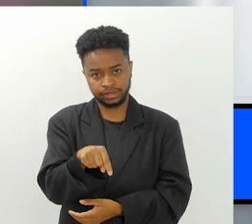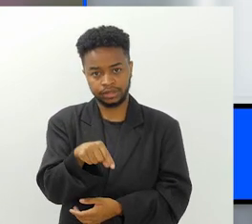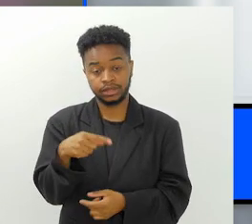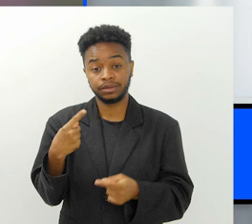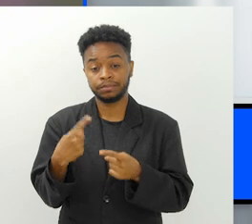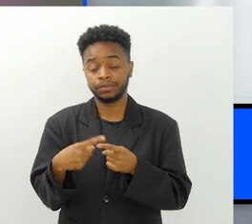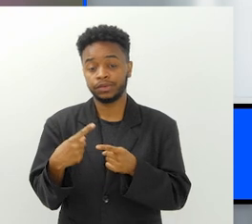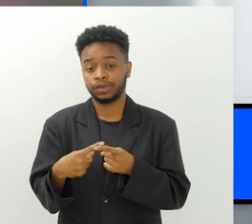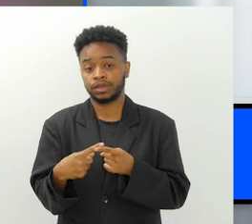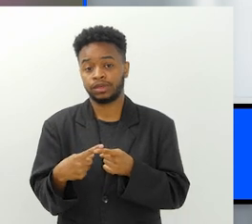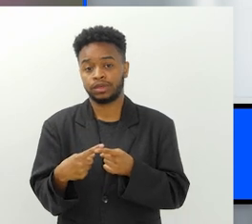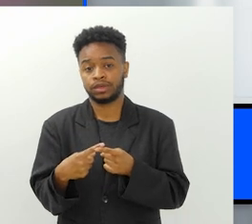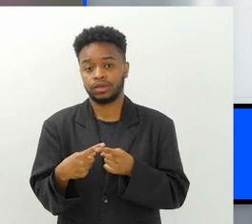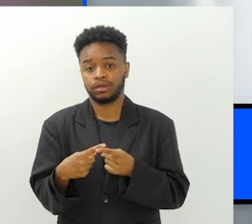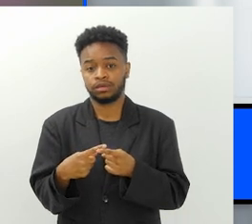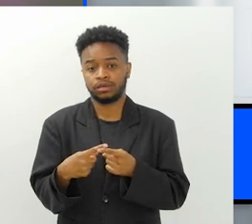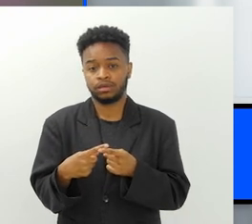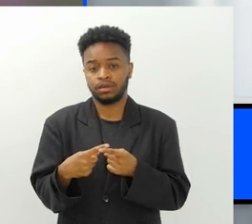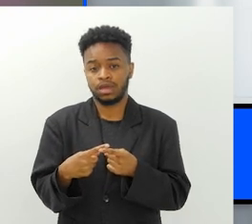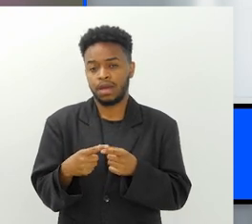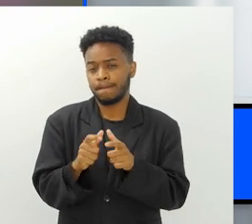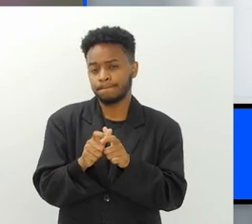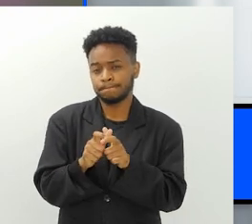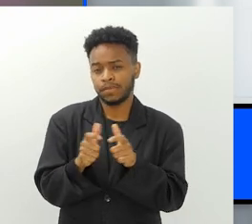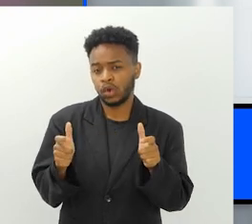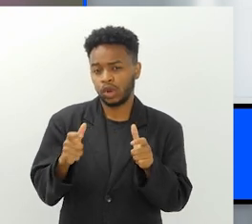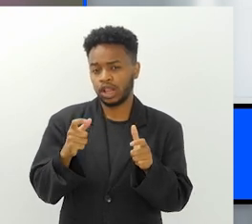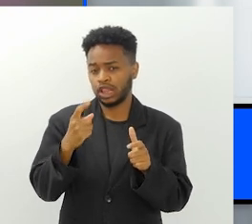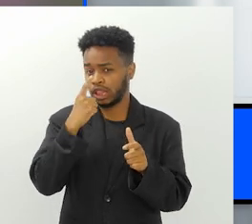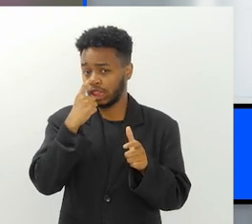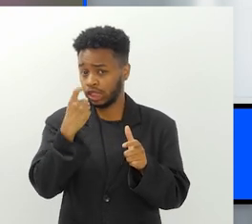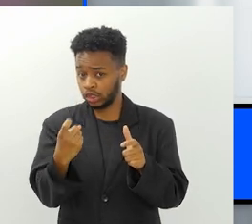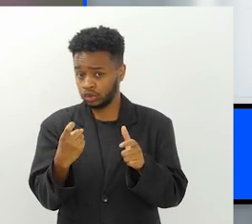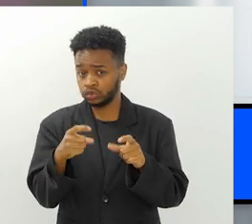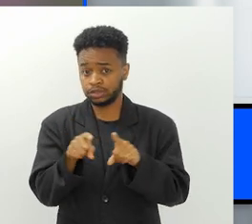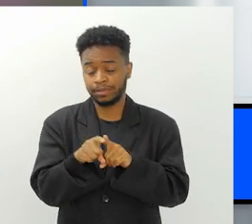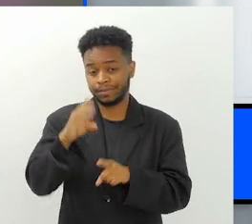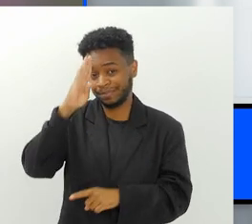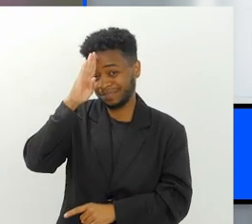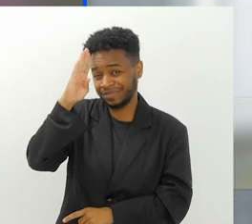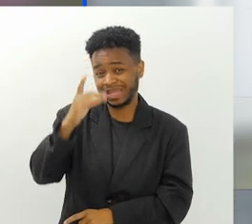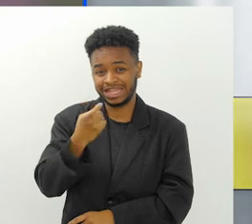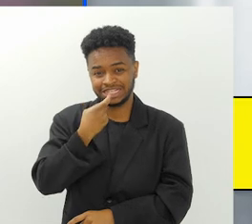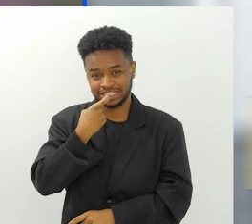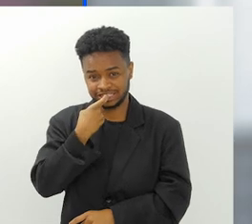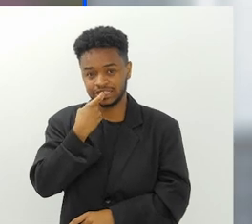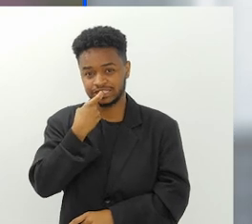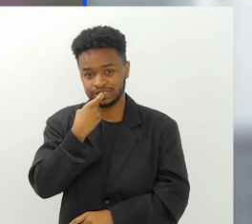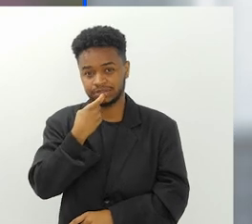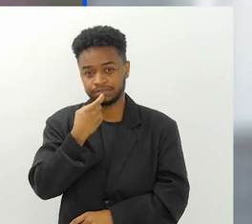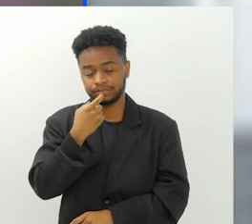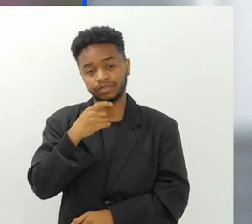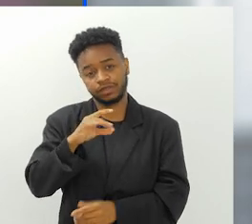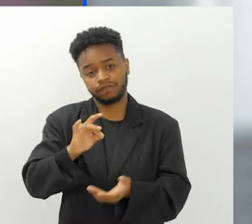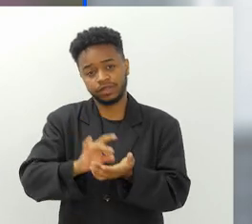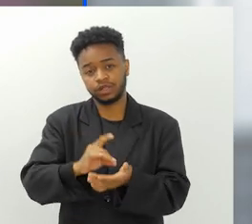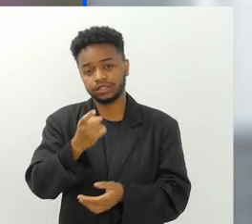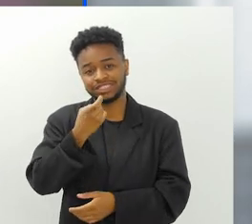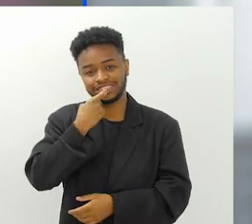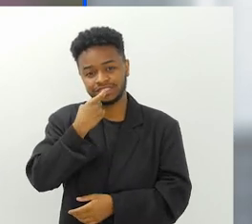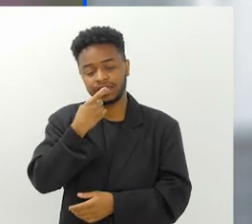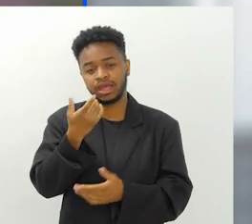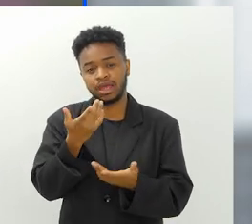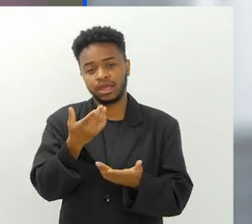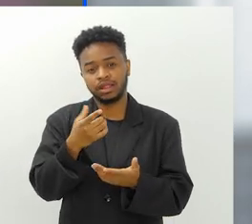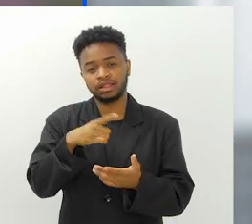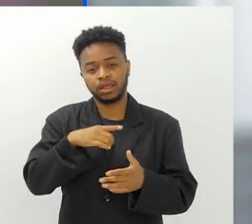que grande parte, grande parte desses resíduos sólidos, e principalmente desse plástico, é um plástico